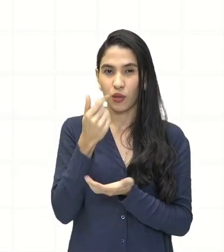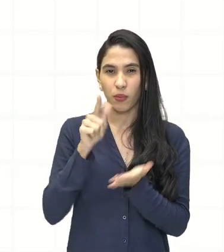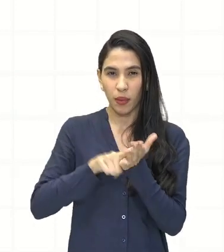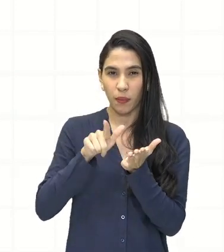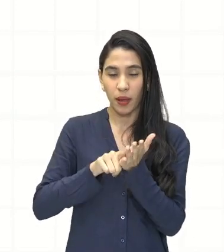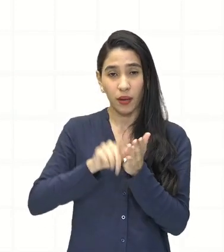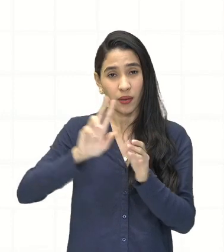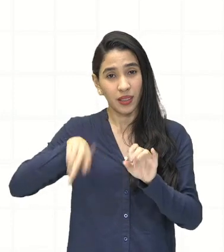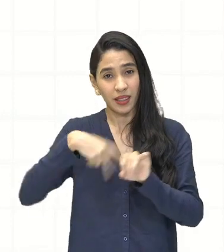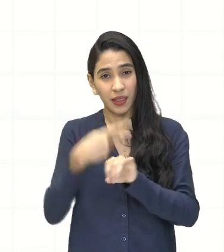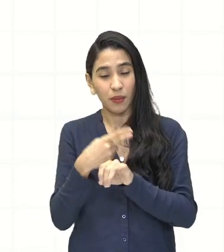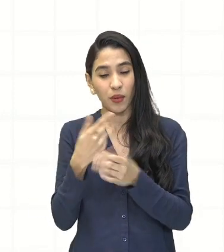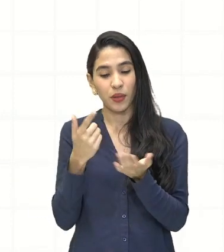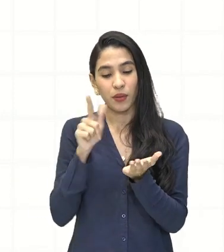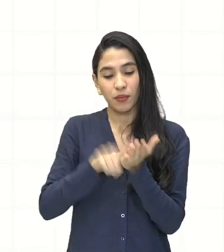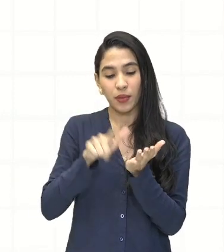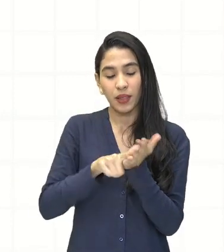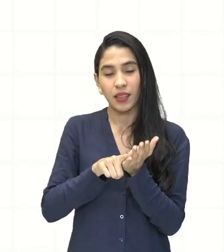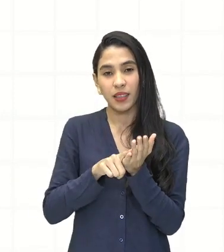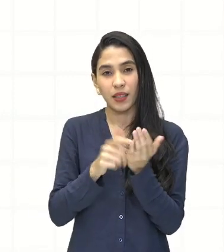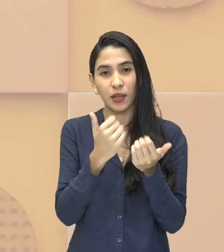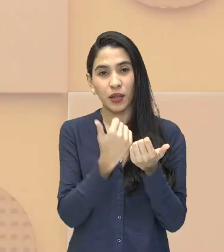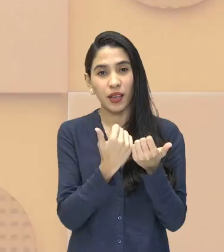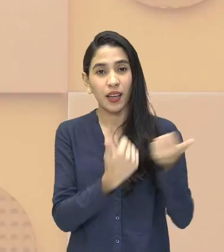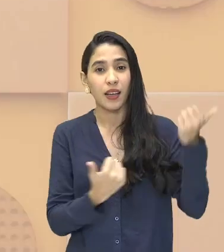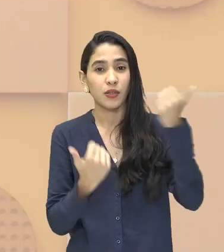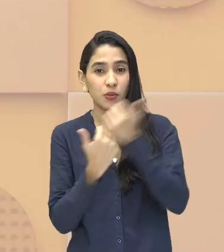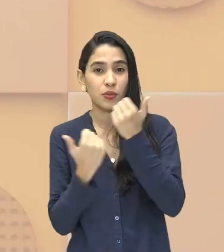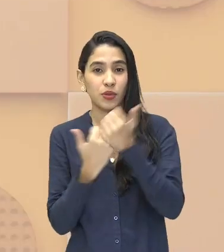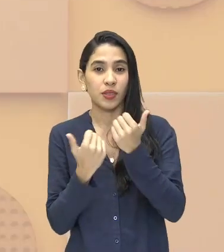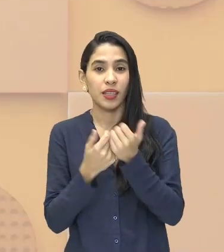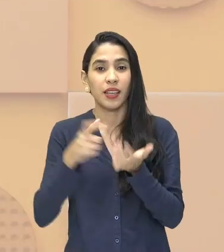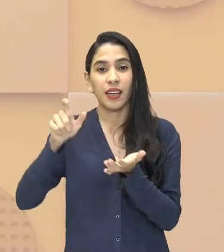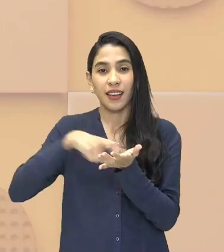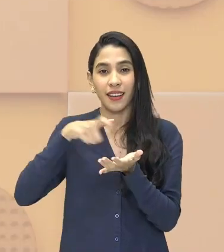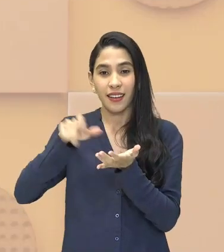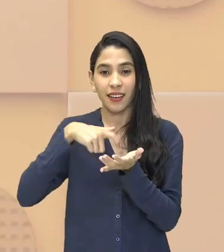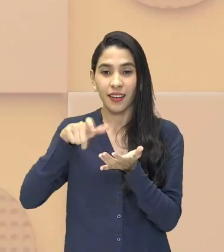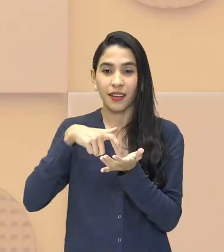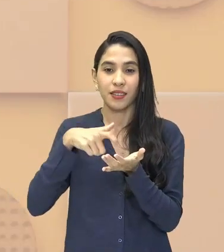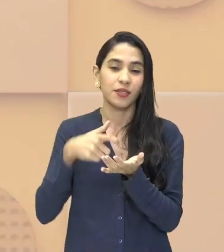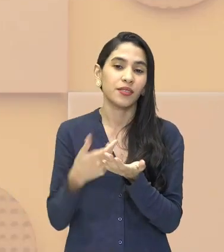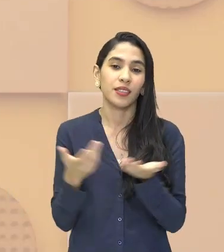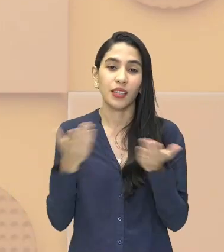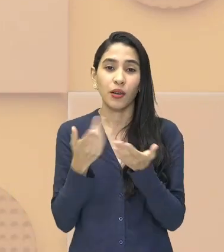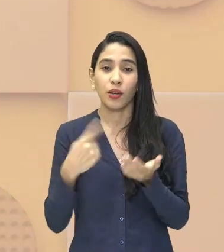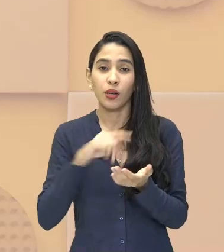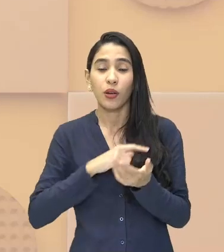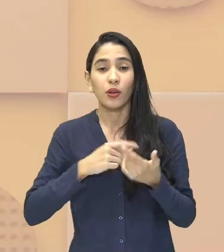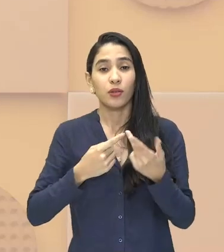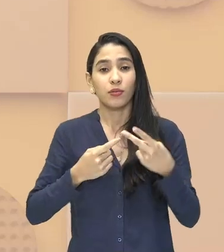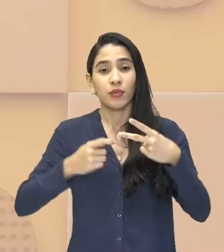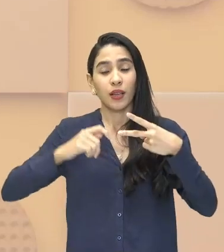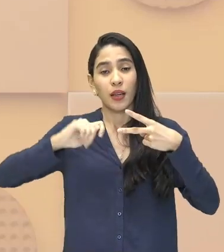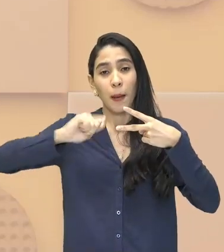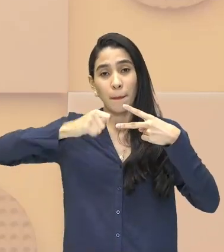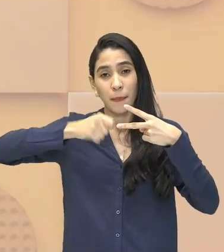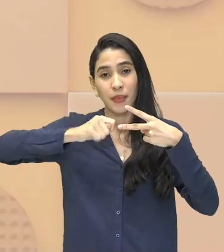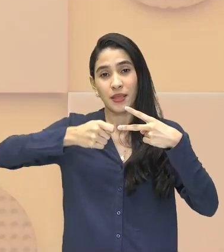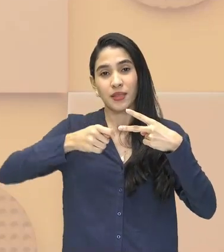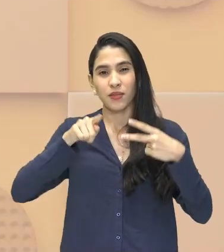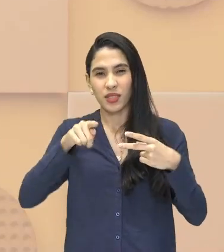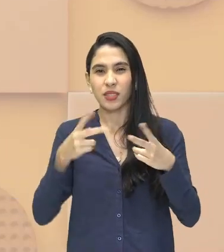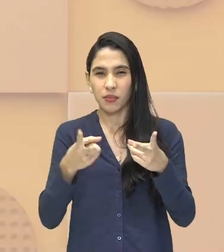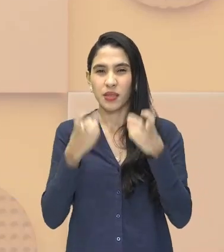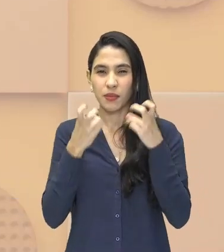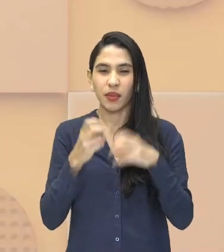Depois esse dinheiro em espécie começou a ser substituído pelo cartão de crédito. E agora nós utilizamos o PIX. Ou seja, observaram